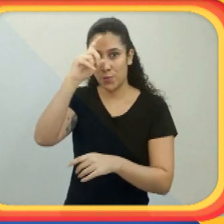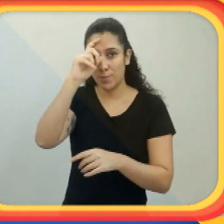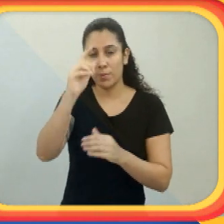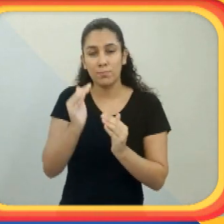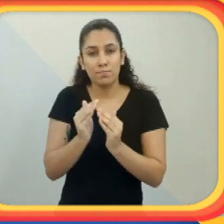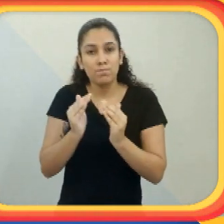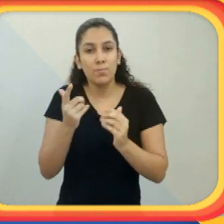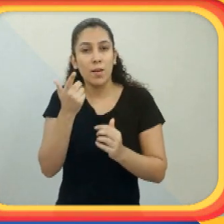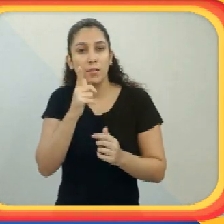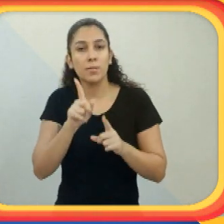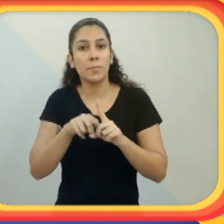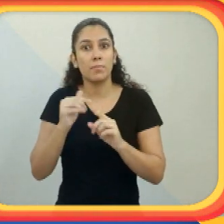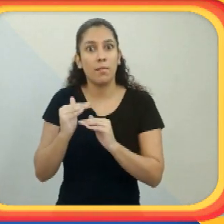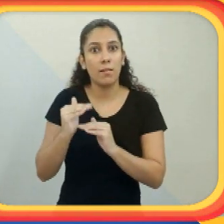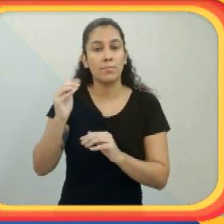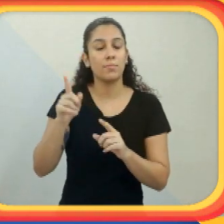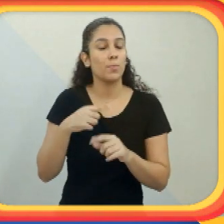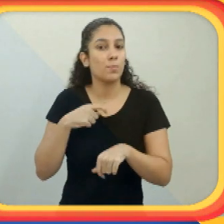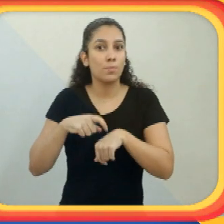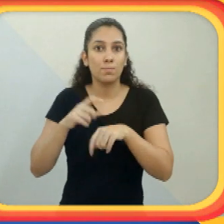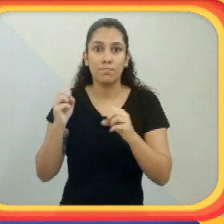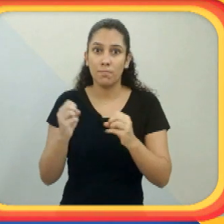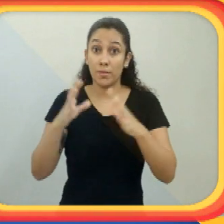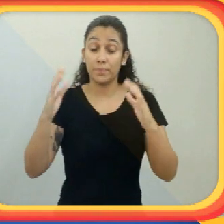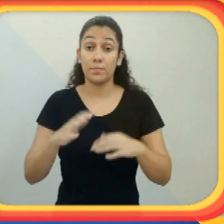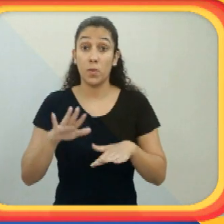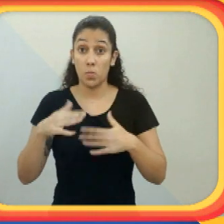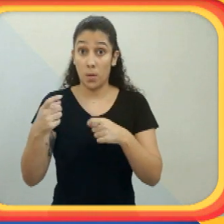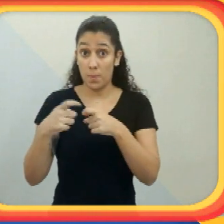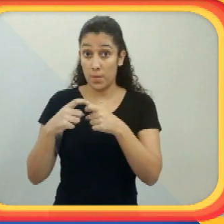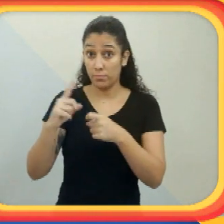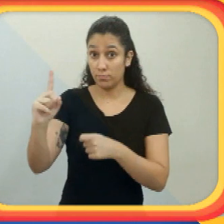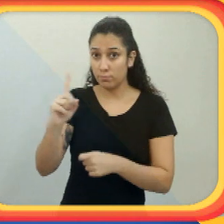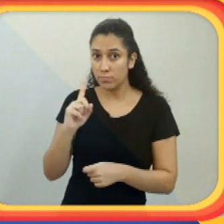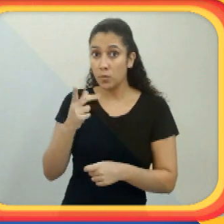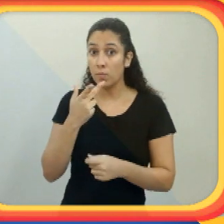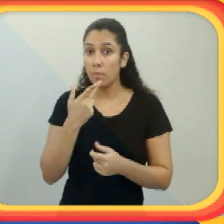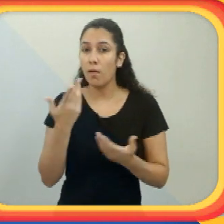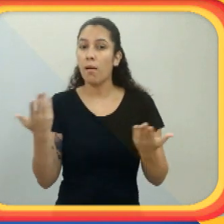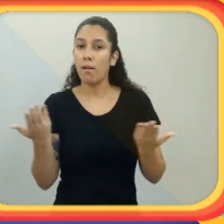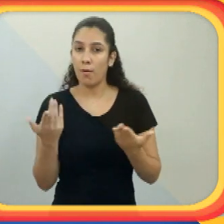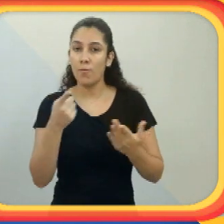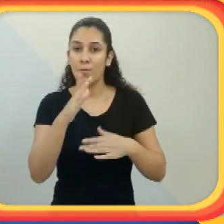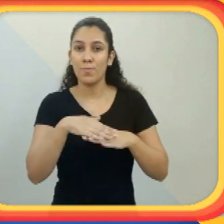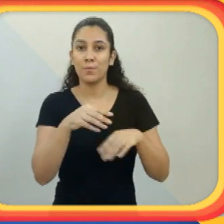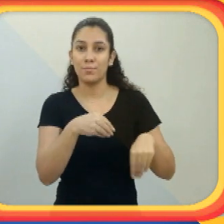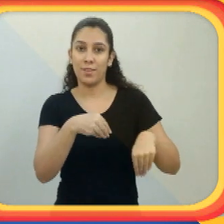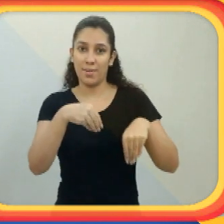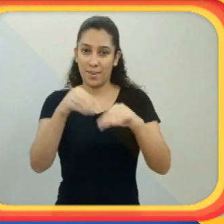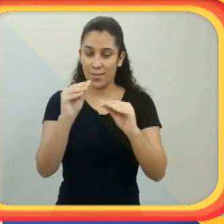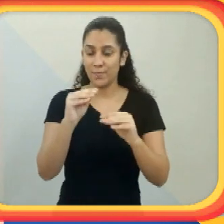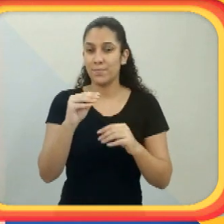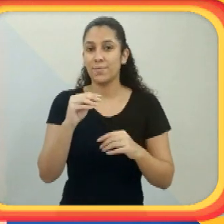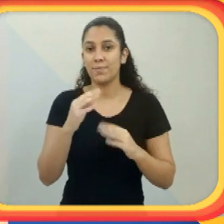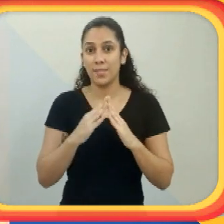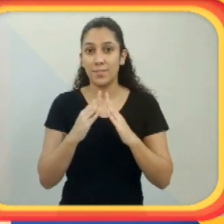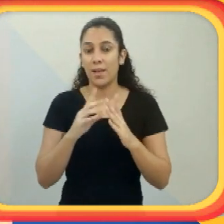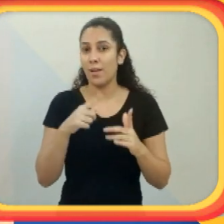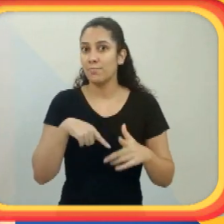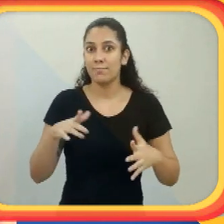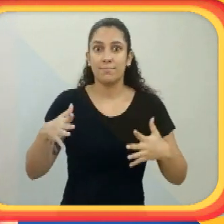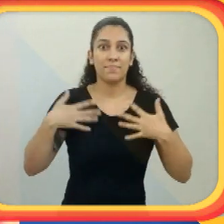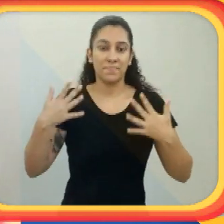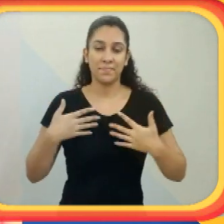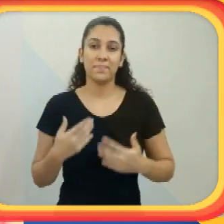peso e crescendo. Até o momento mágico, quando a médica disse para a gente agora vocês podem levar para casa.